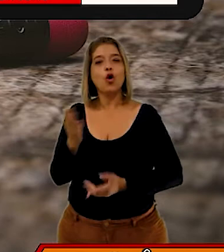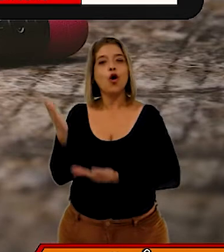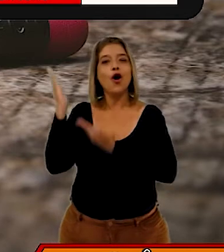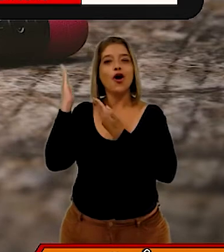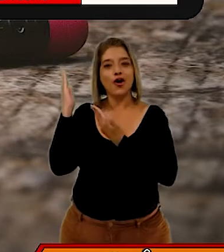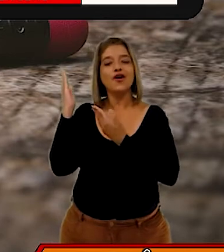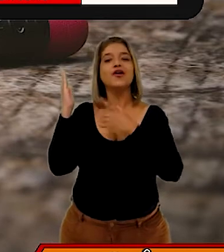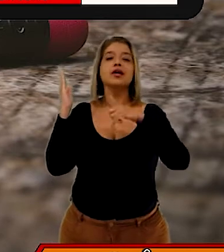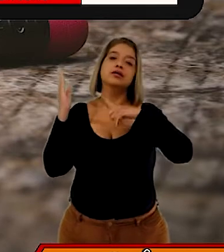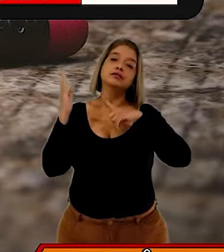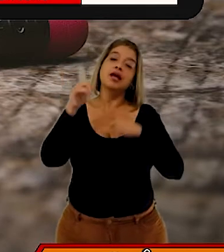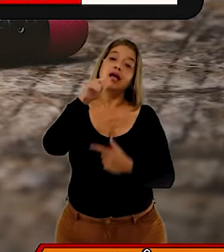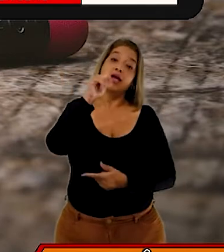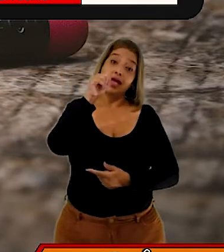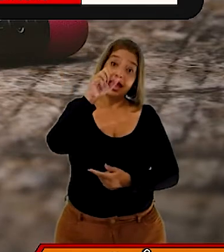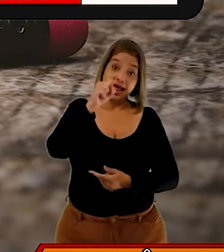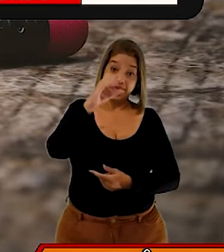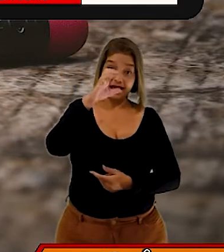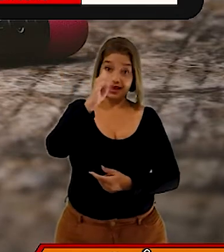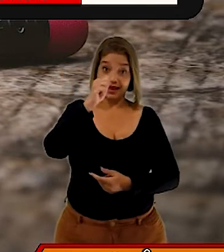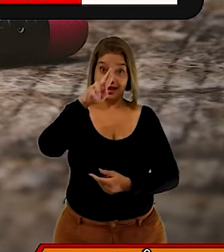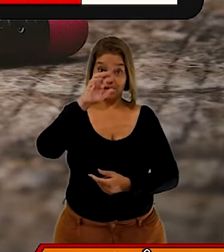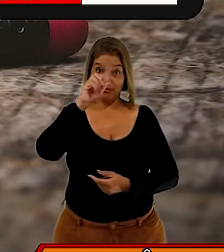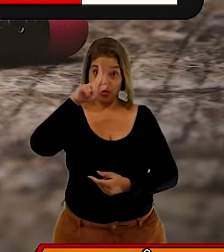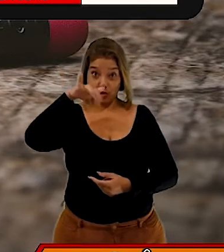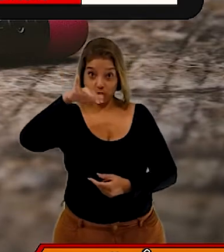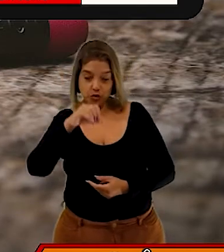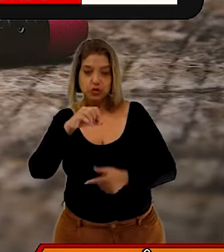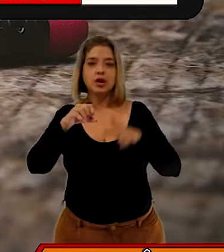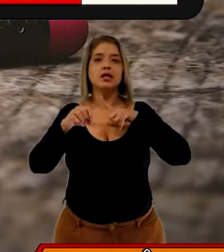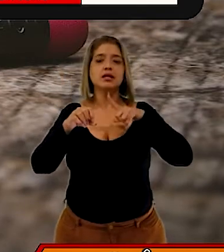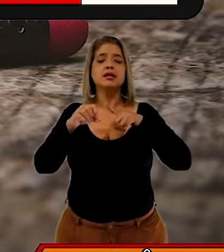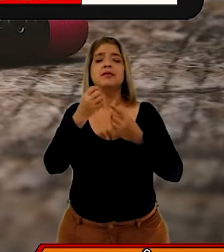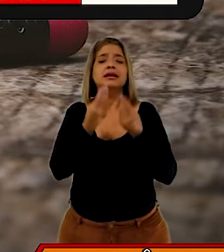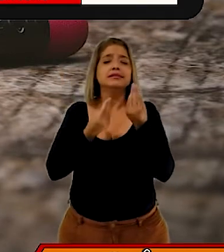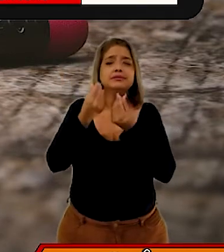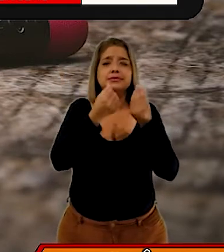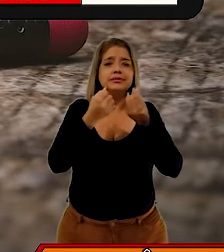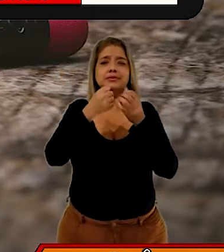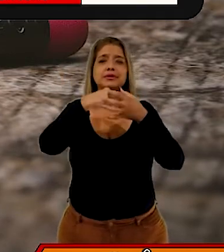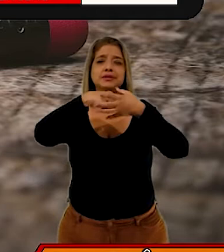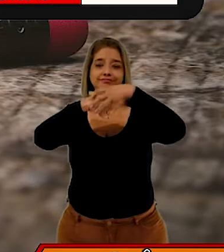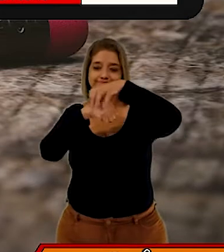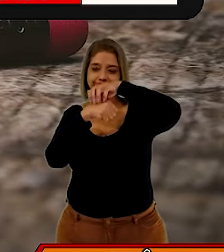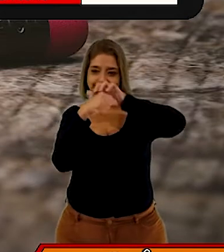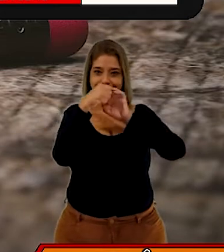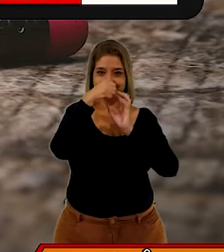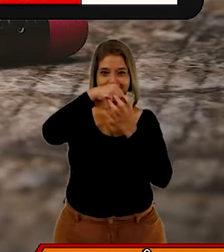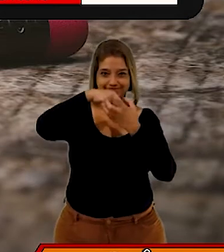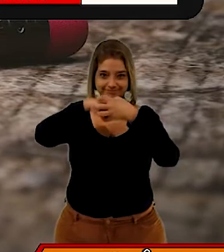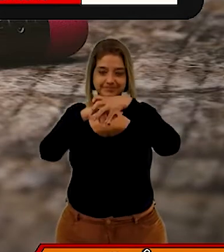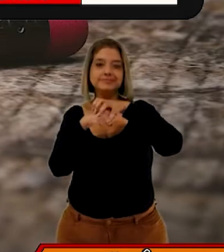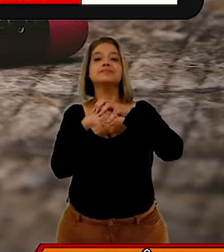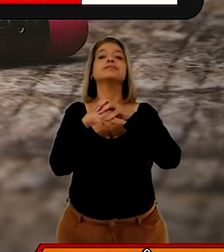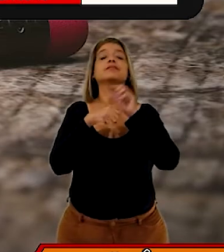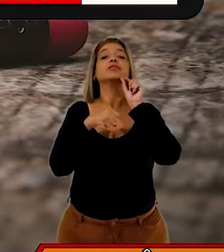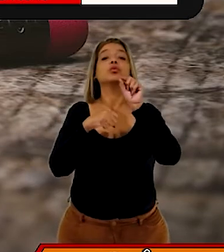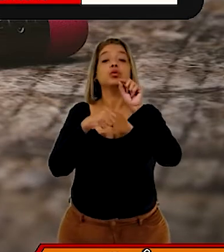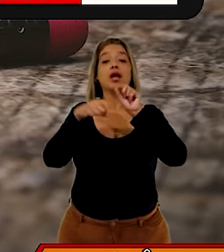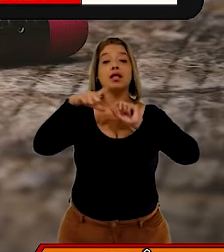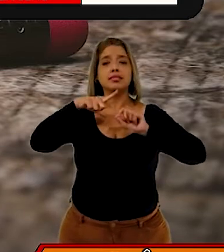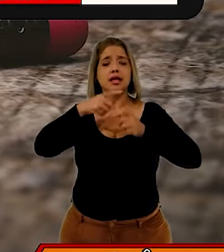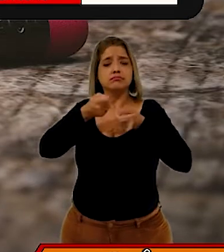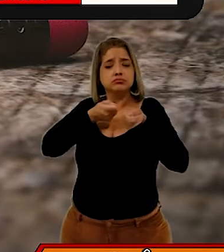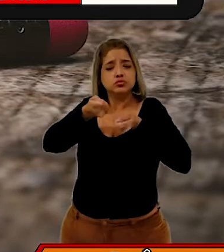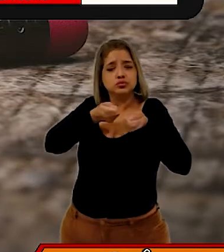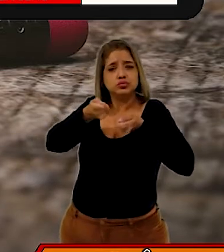transporte de gás carbônico e resíduos das células, a manutenção, o equilíbrio